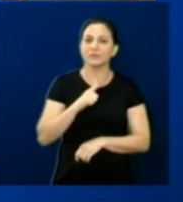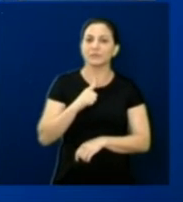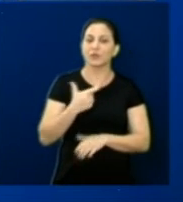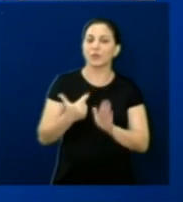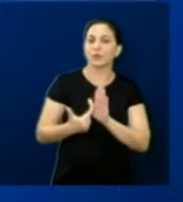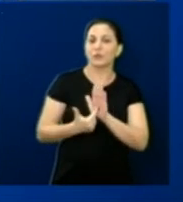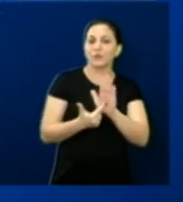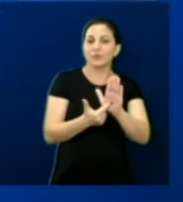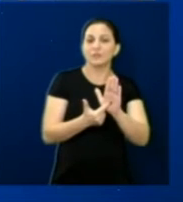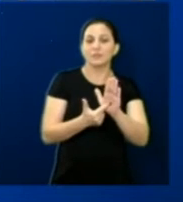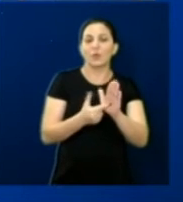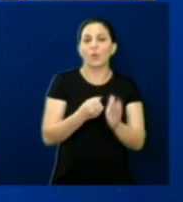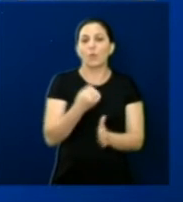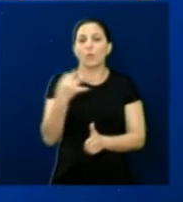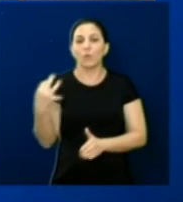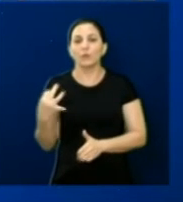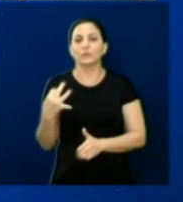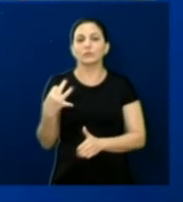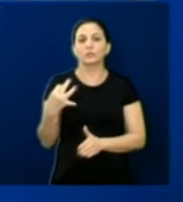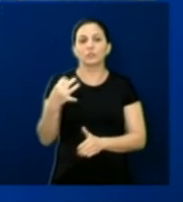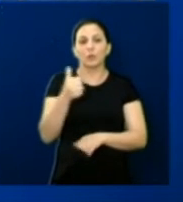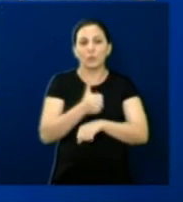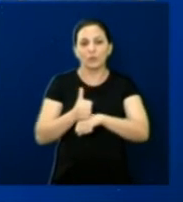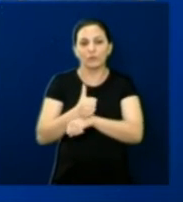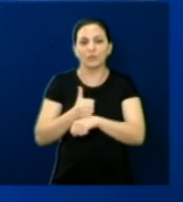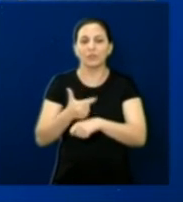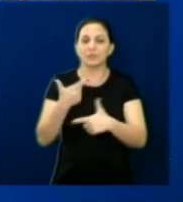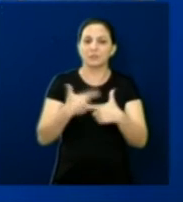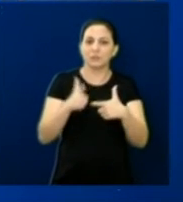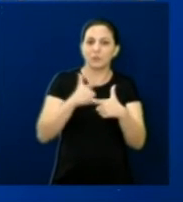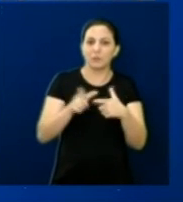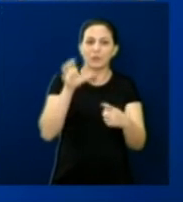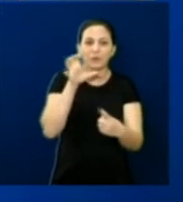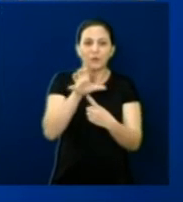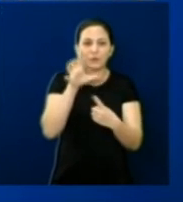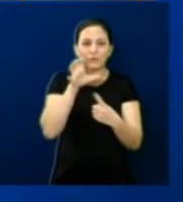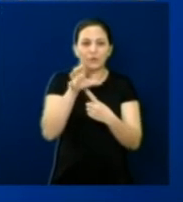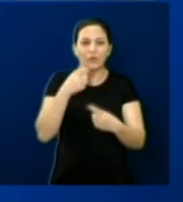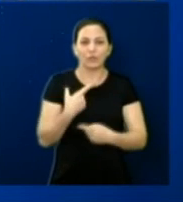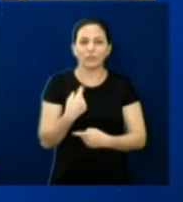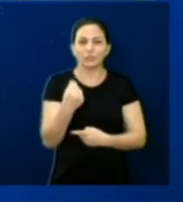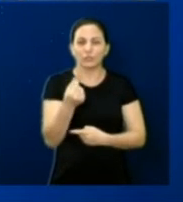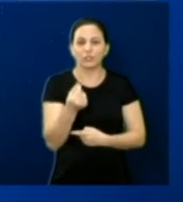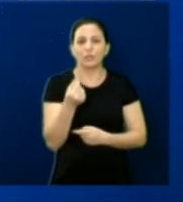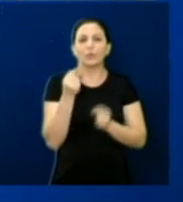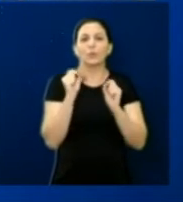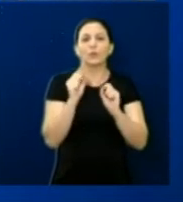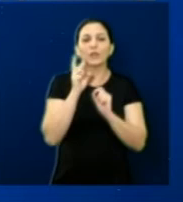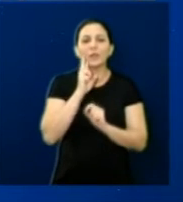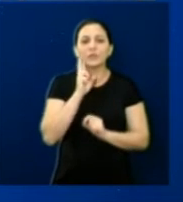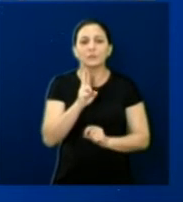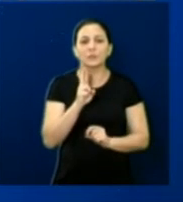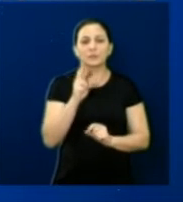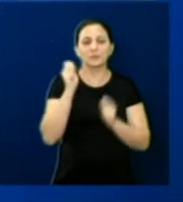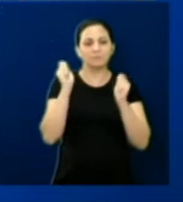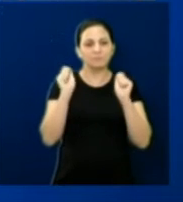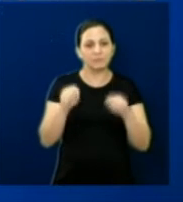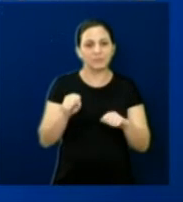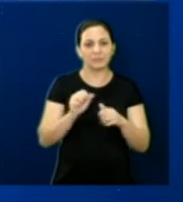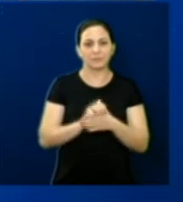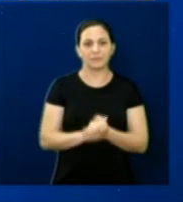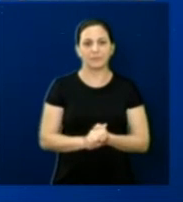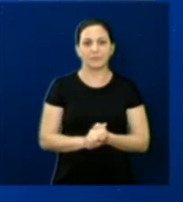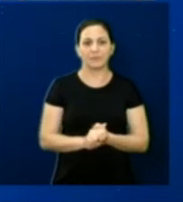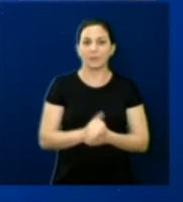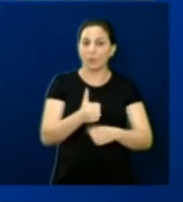agentes educacionais que estão nessa condição para saber o impacto financeiro e analisar o que pode ser feito. As profissionais